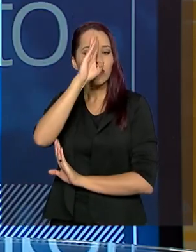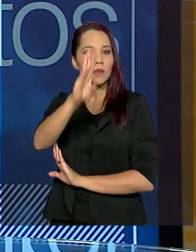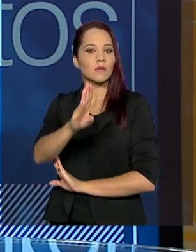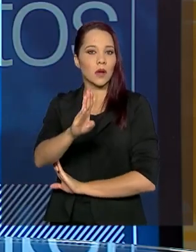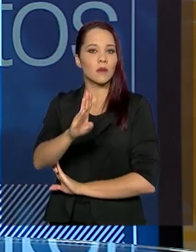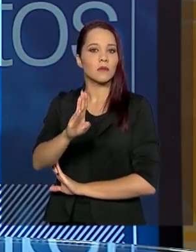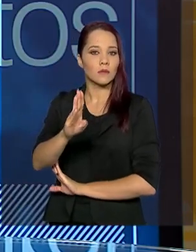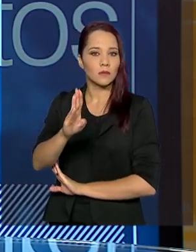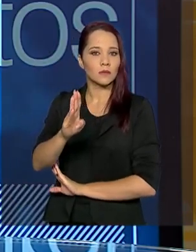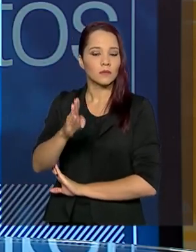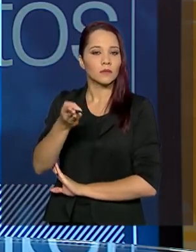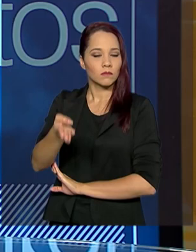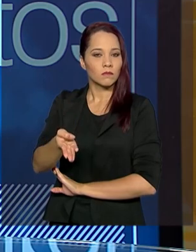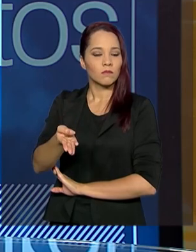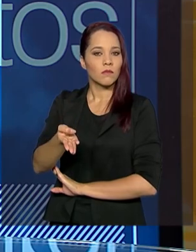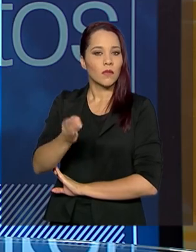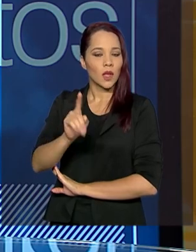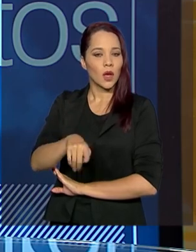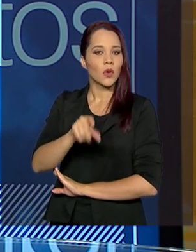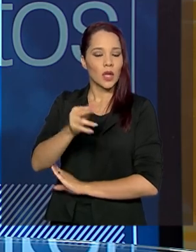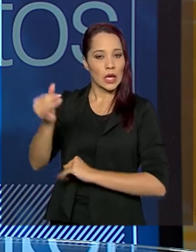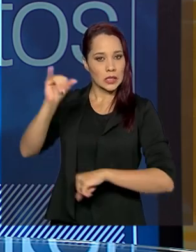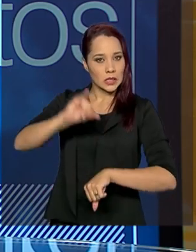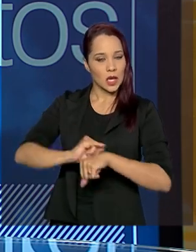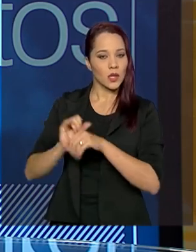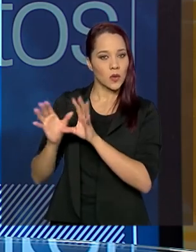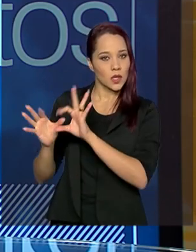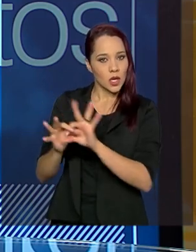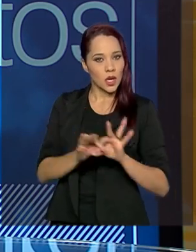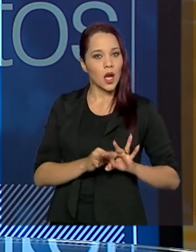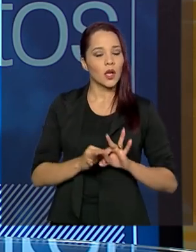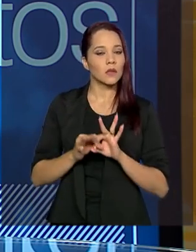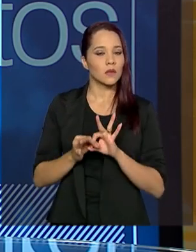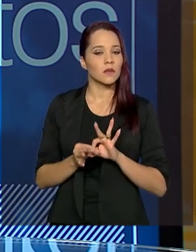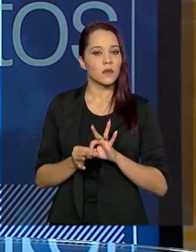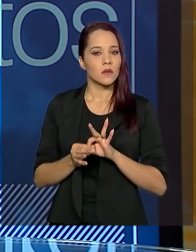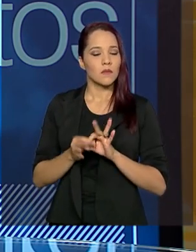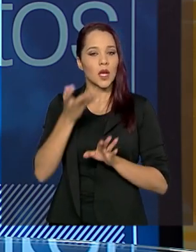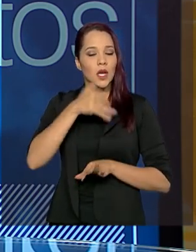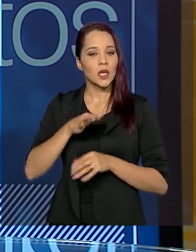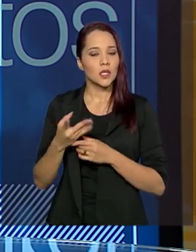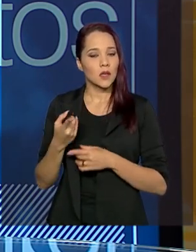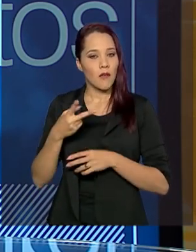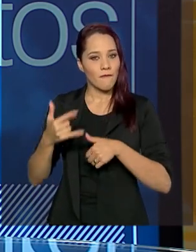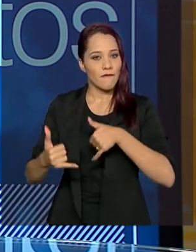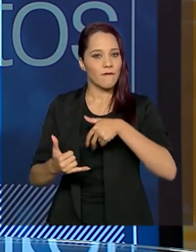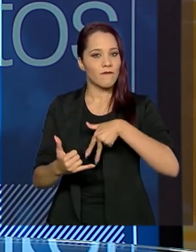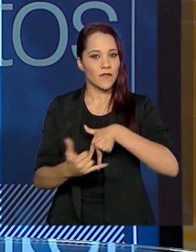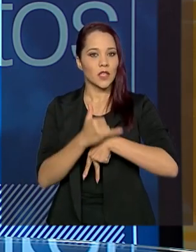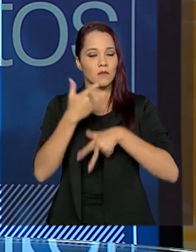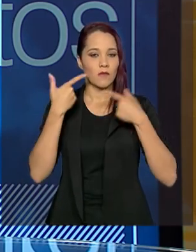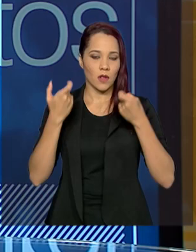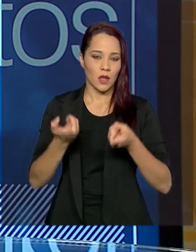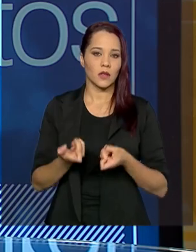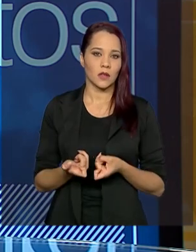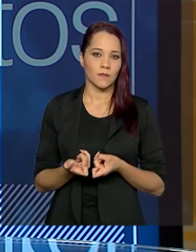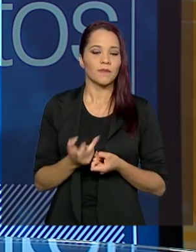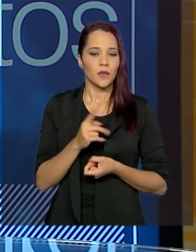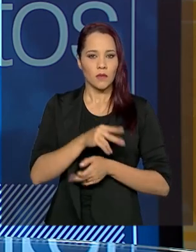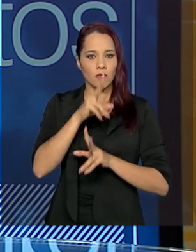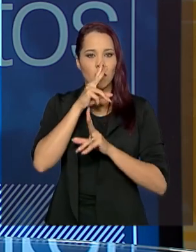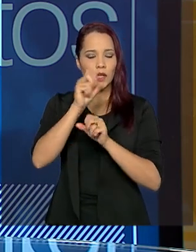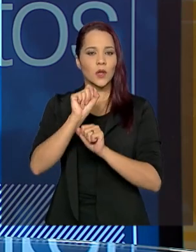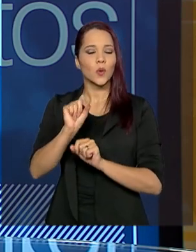prever isso, que são os Centros Integrados de Atendimento à Criança Vítima de Violência. A gente está implementando isso no Brasil e vai fortalecer